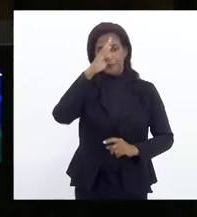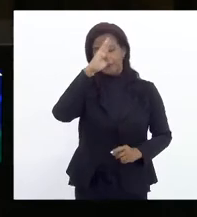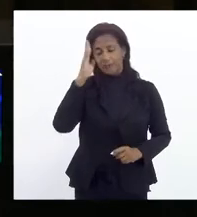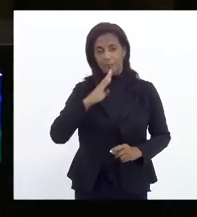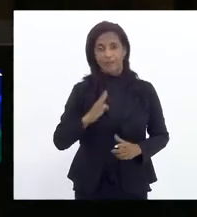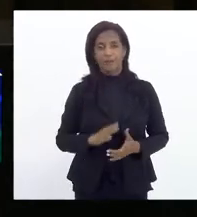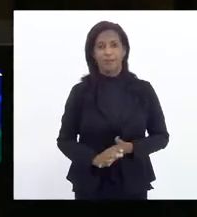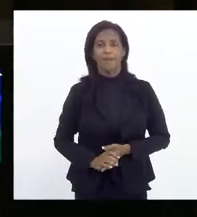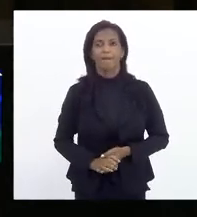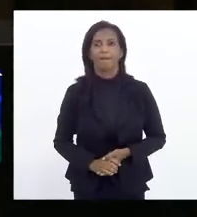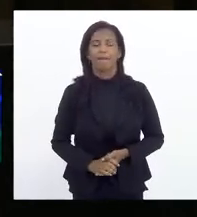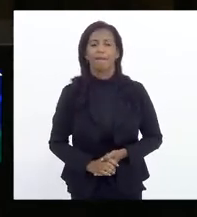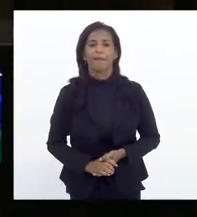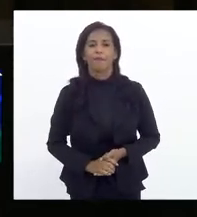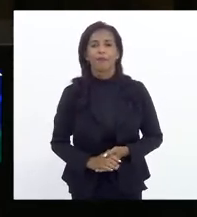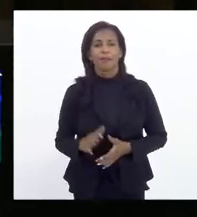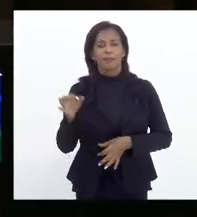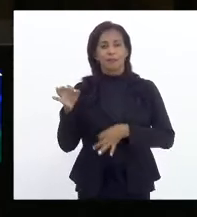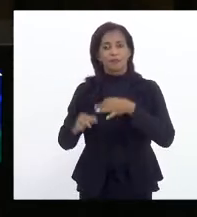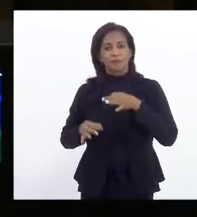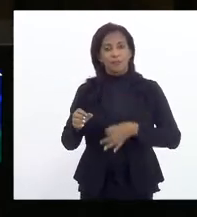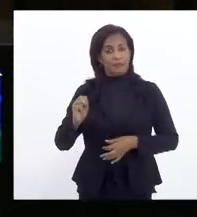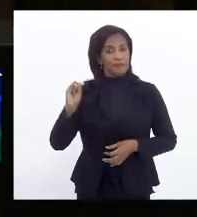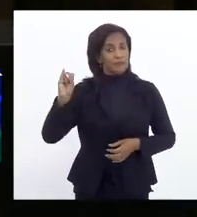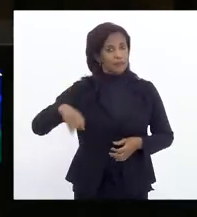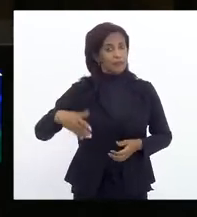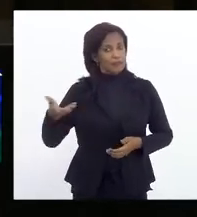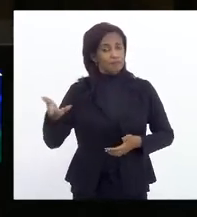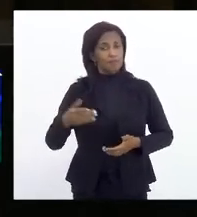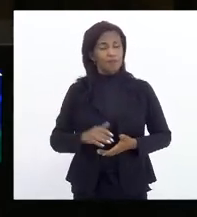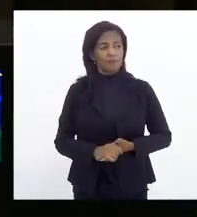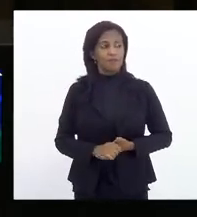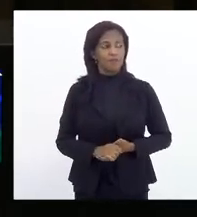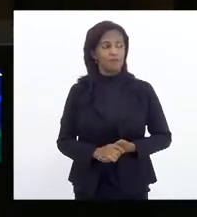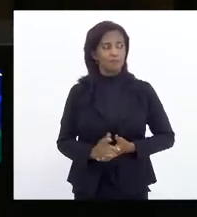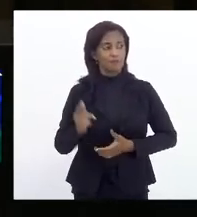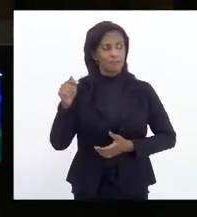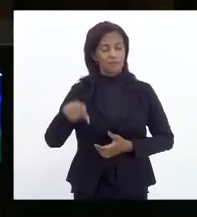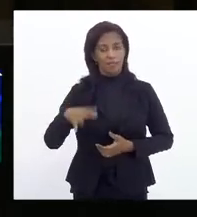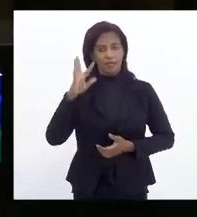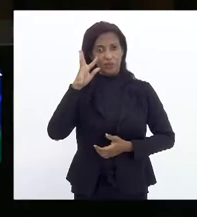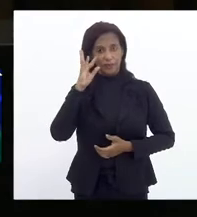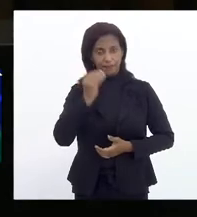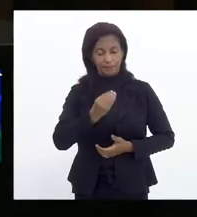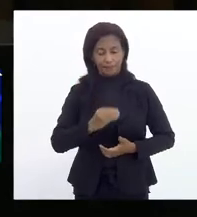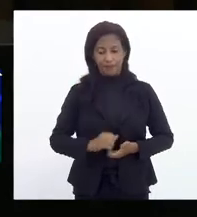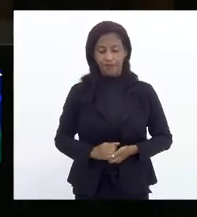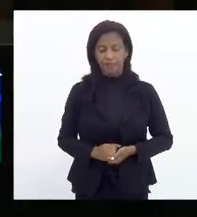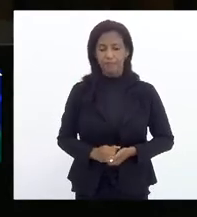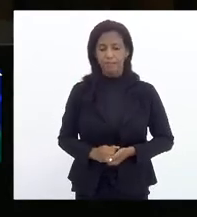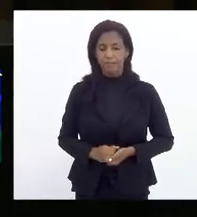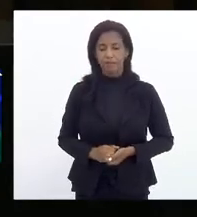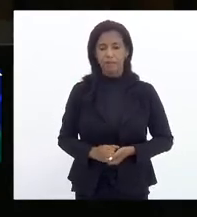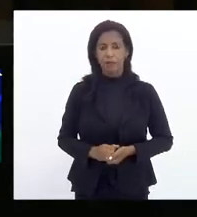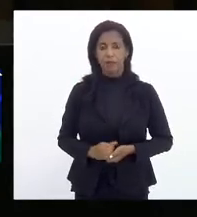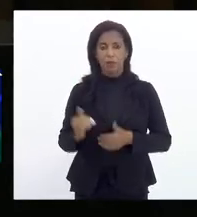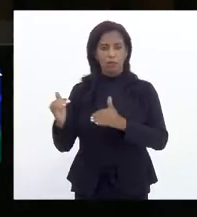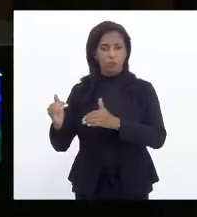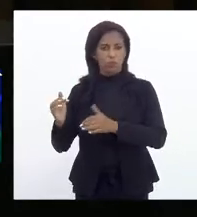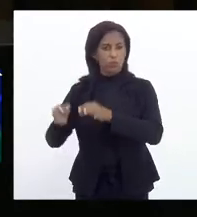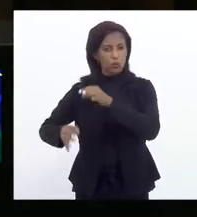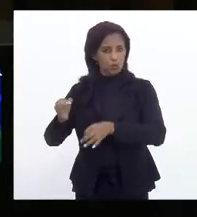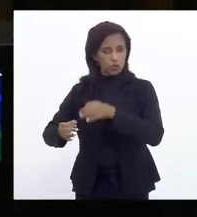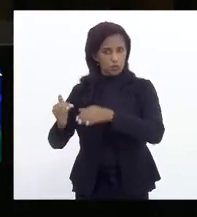decisão do desembargador Paulo Rangel. Sim, nesta decisão, o desembargador Paulo